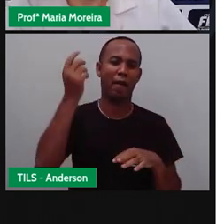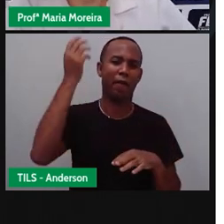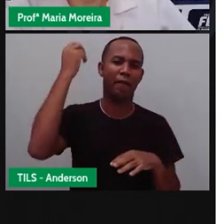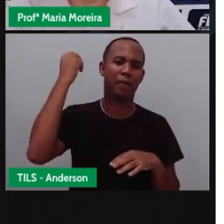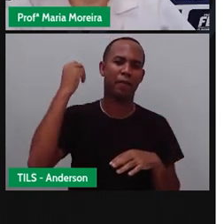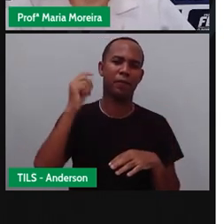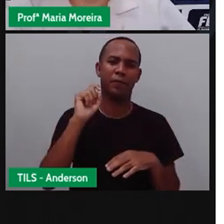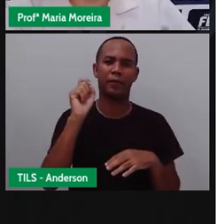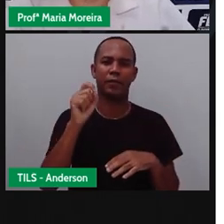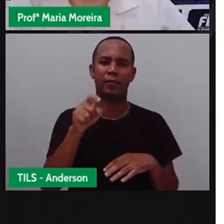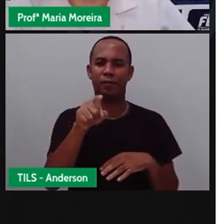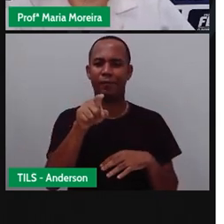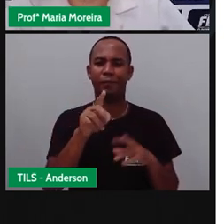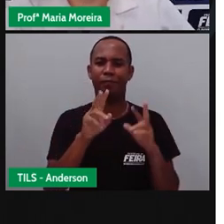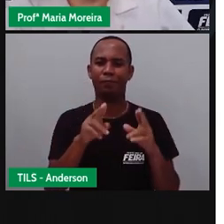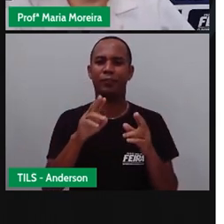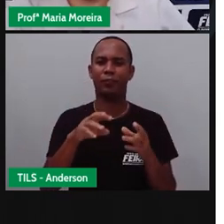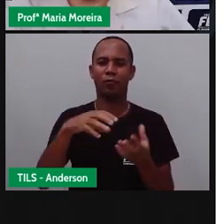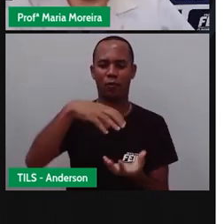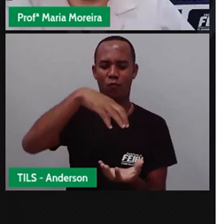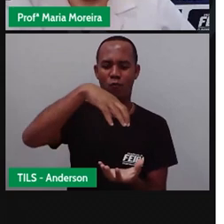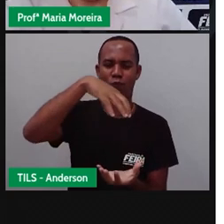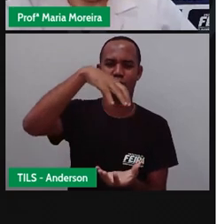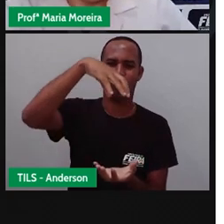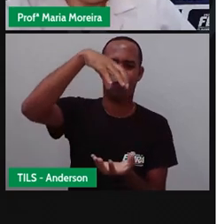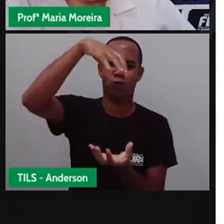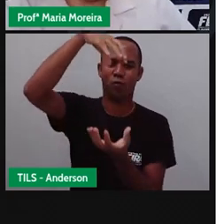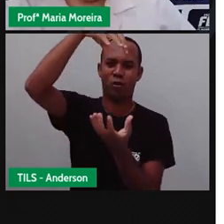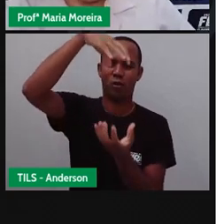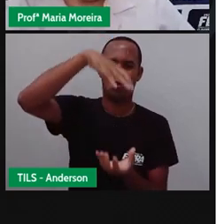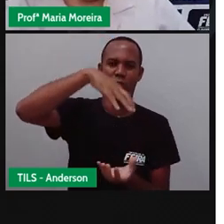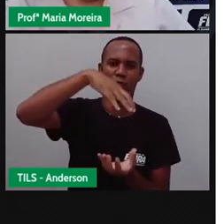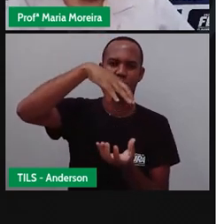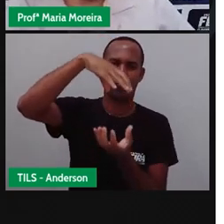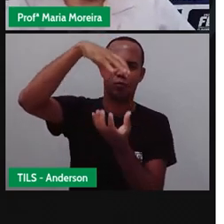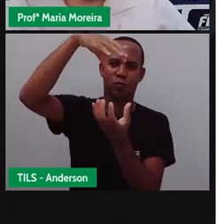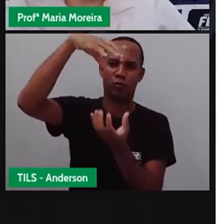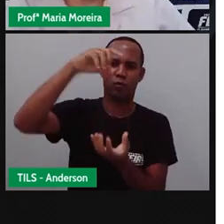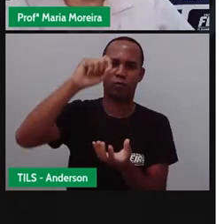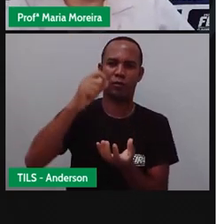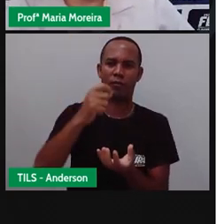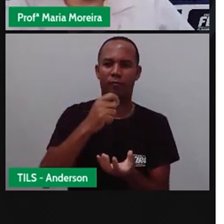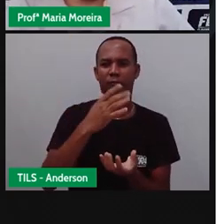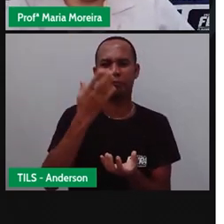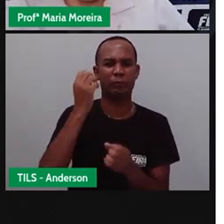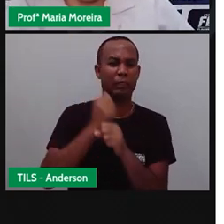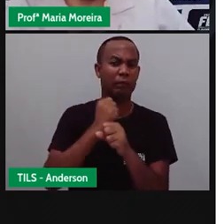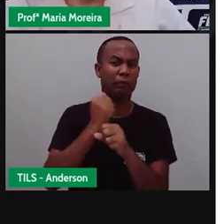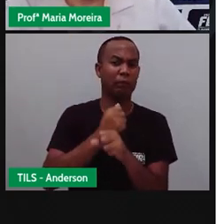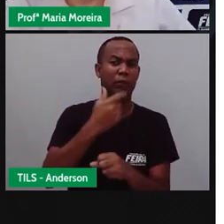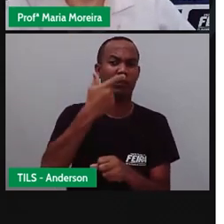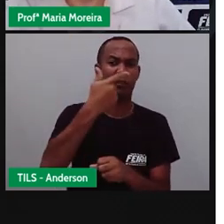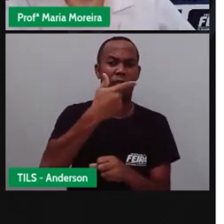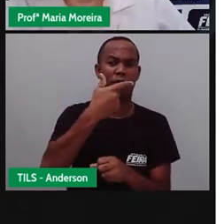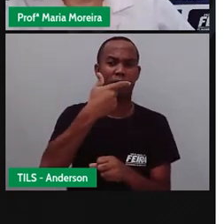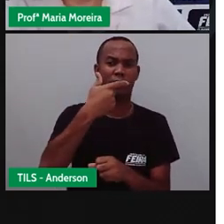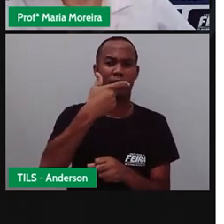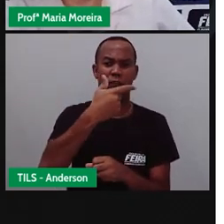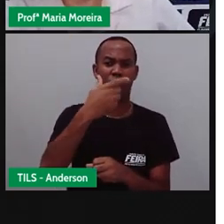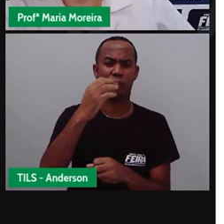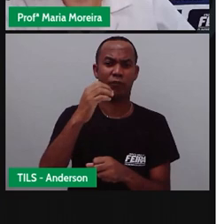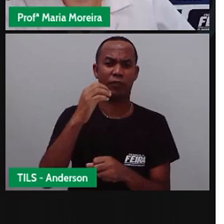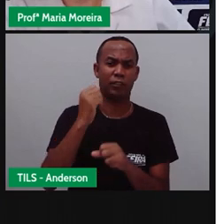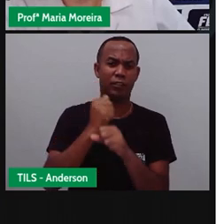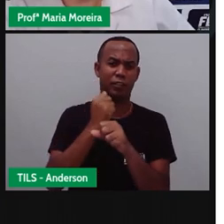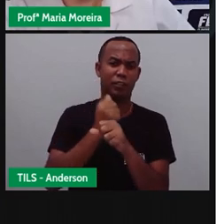a bordo de balões inflados com ar quente. Inclusive, existem vídeos aí no YouTube que vocês podem assistir, que mostram